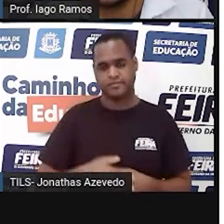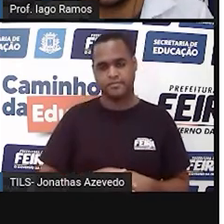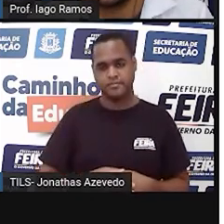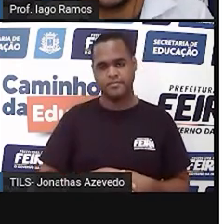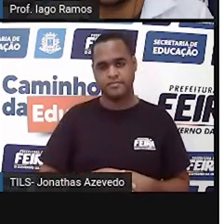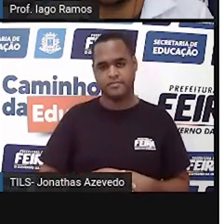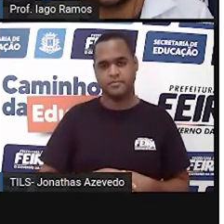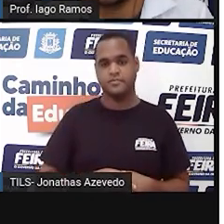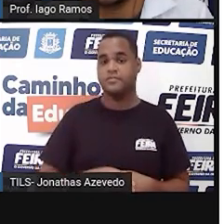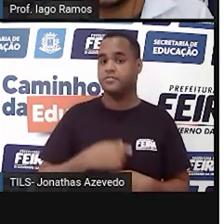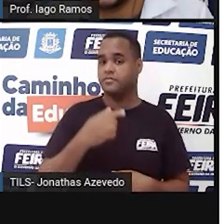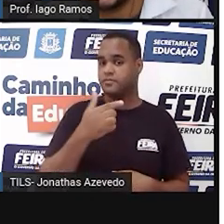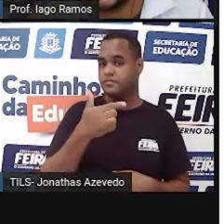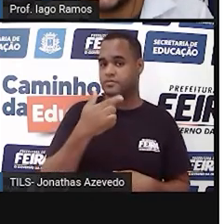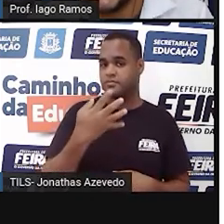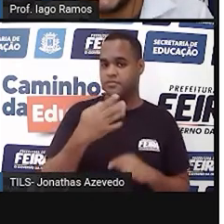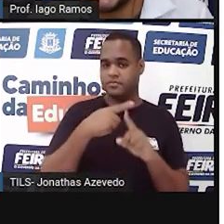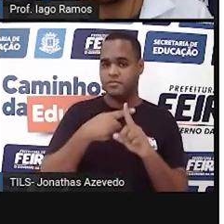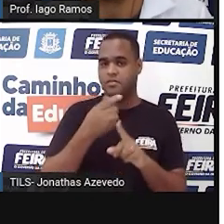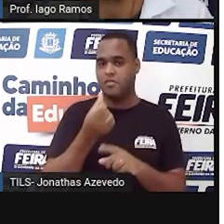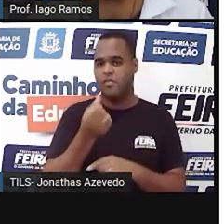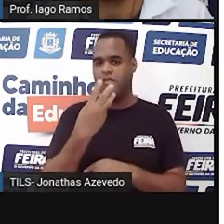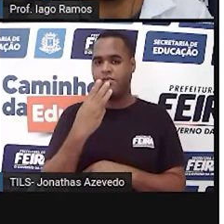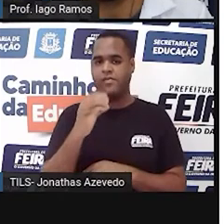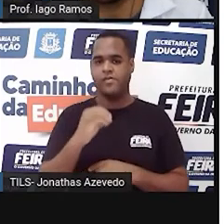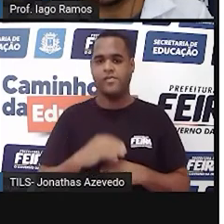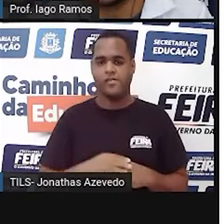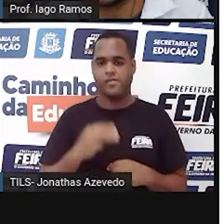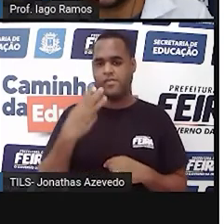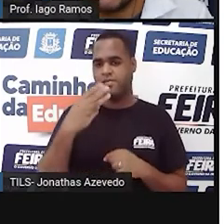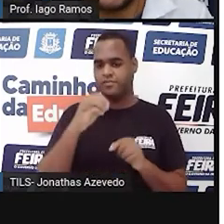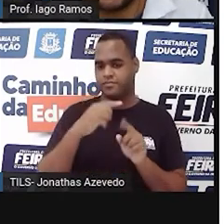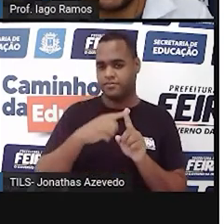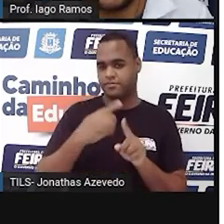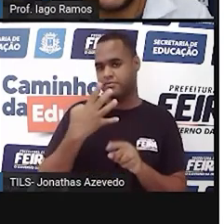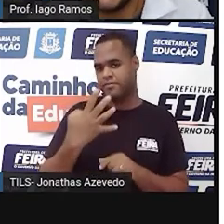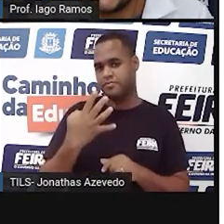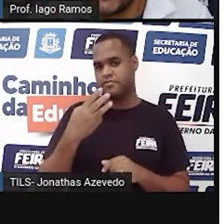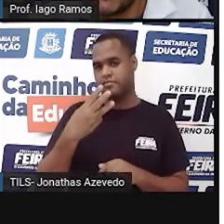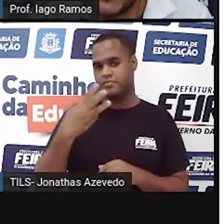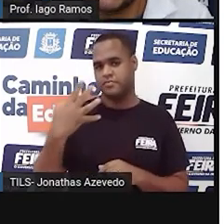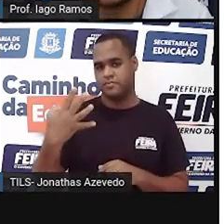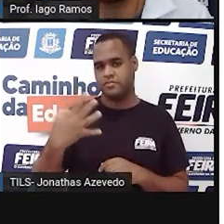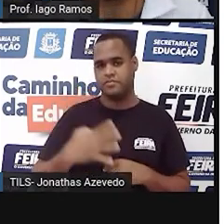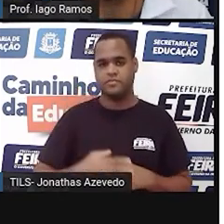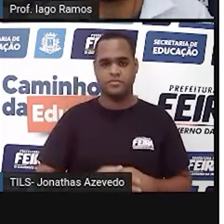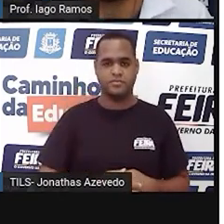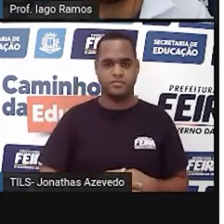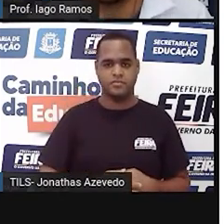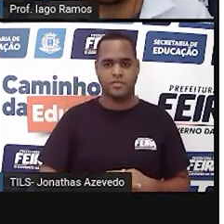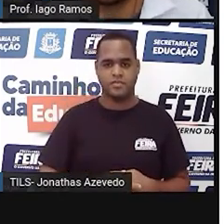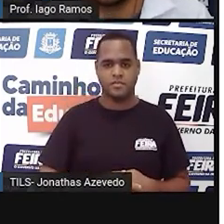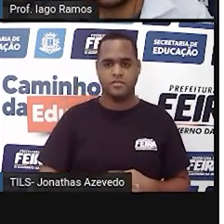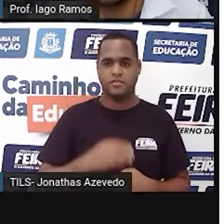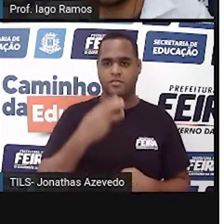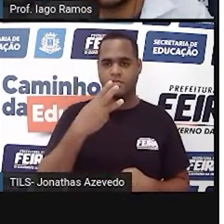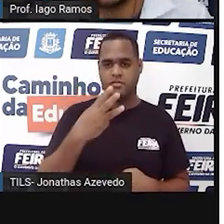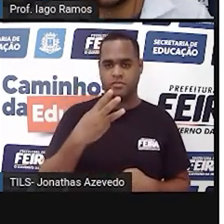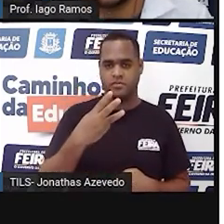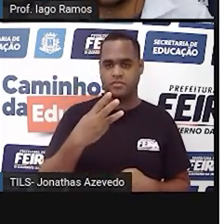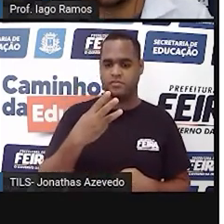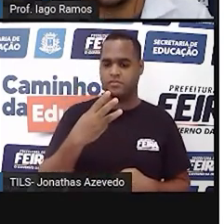24 mais 6, 30. 30 mais 4, 34. 34